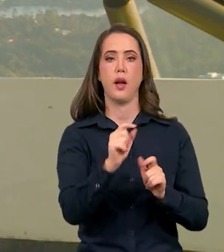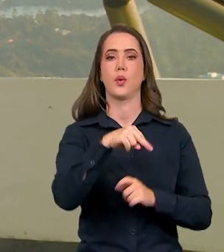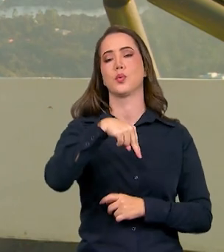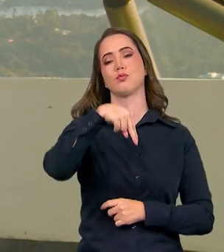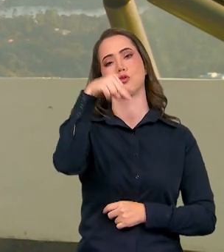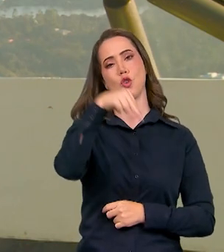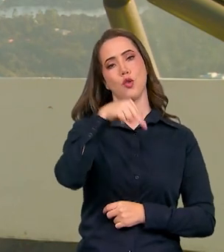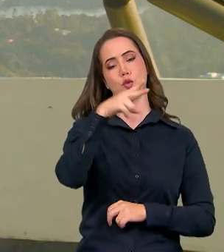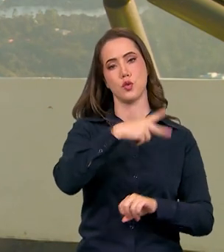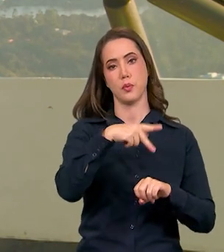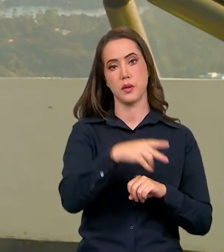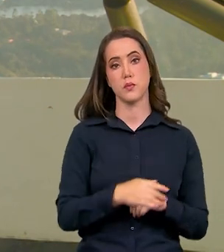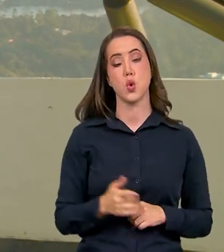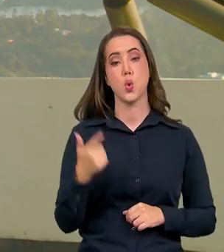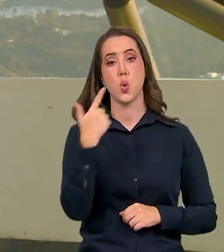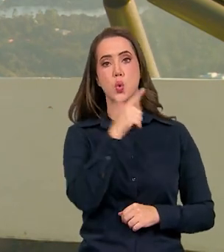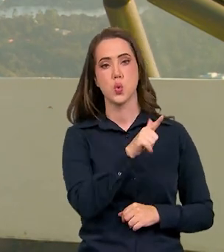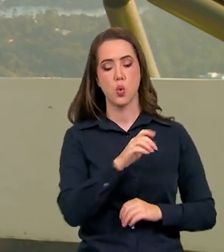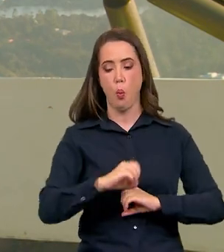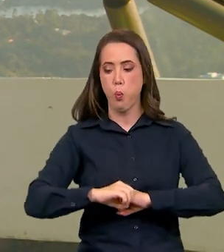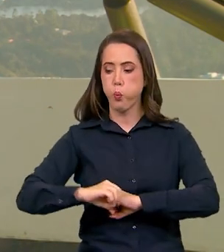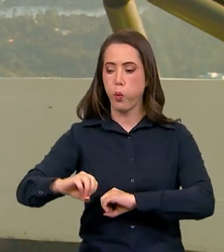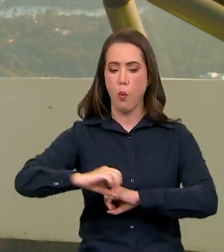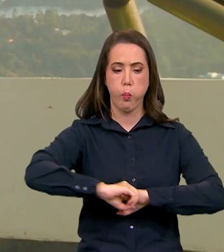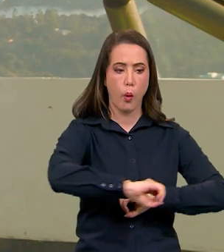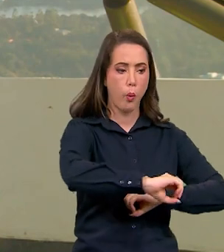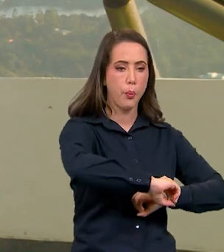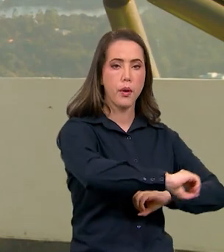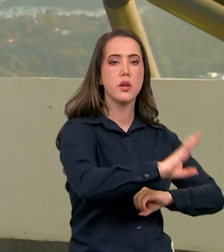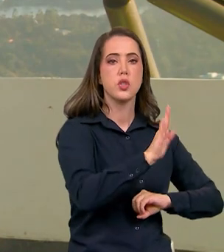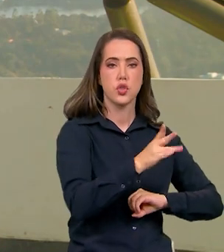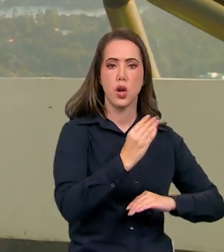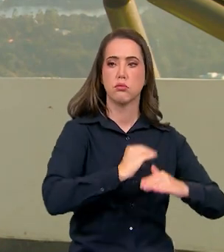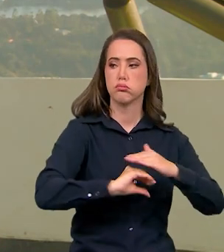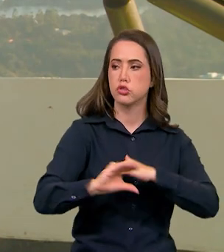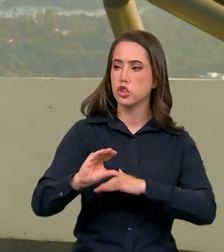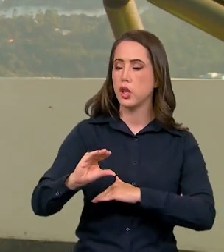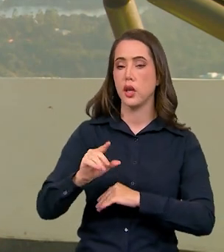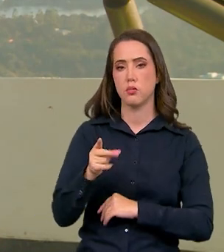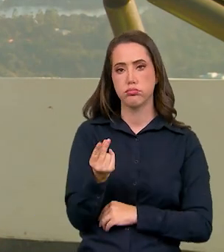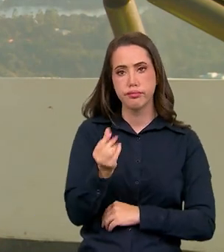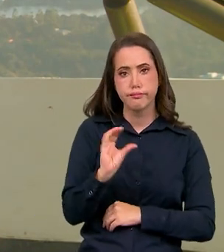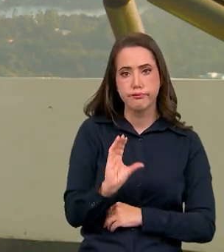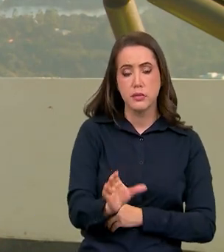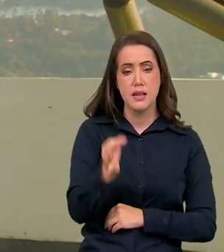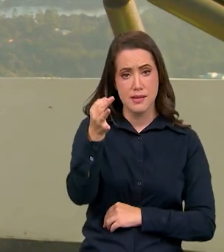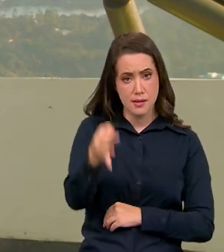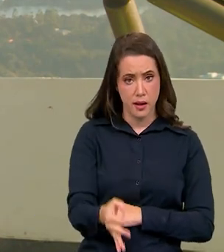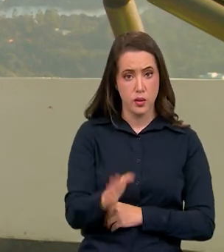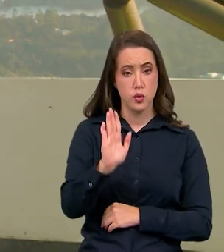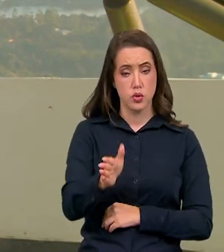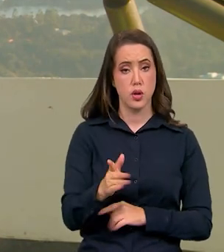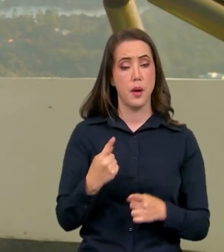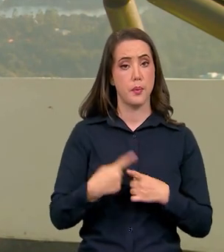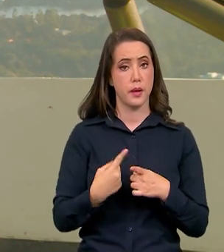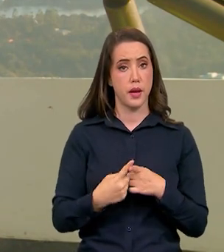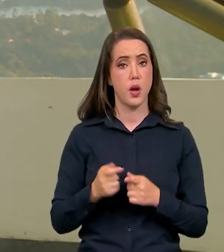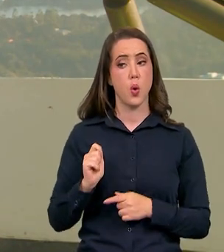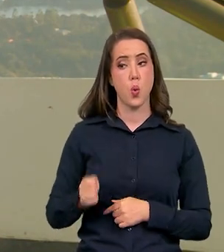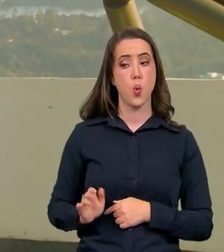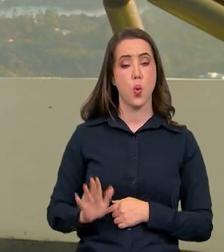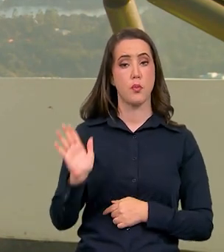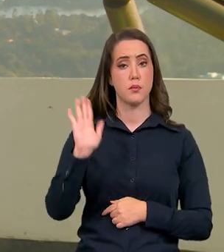O restante das infovias que estão em execução já tem recursos garantidos também, importante ressaltar, compromissos do leilão